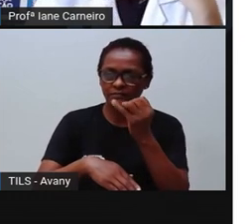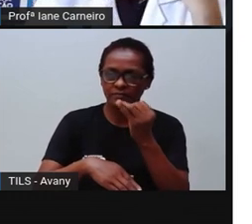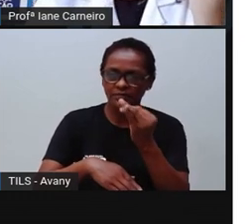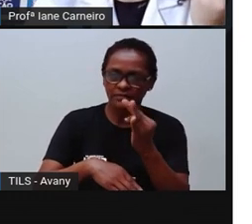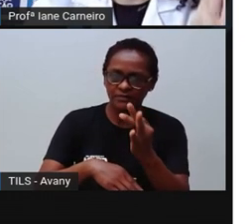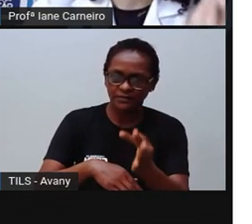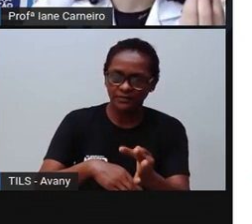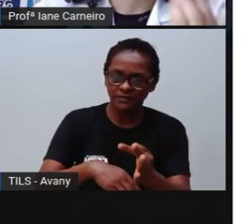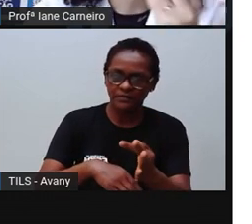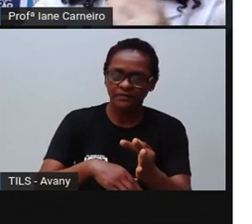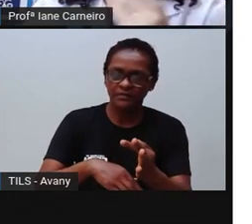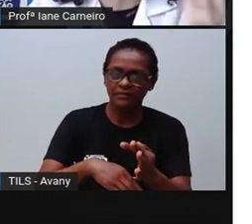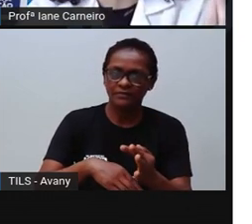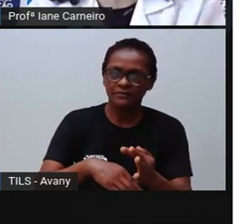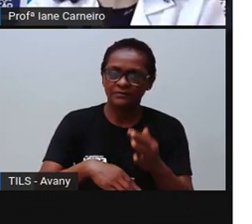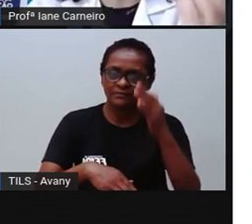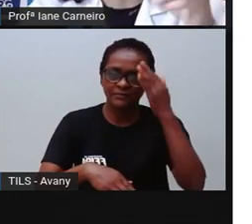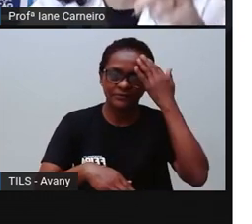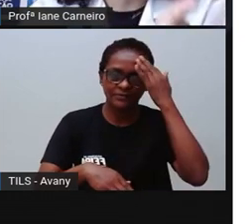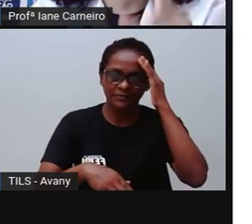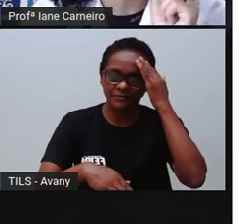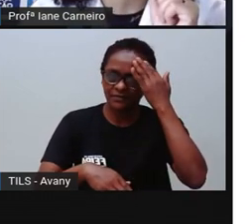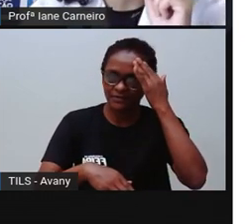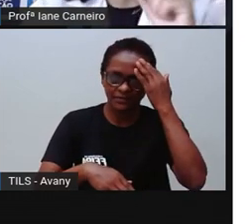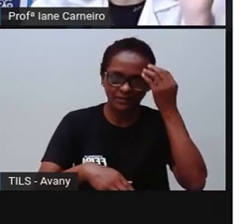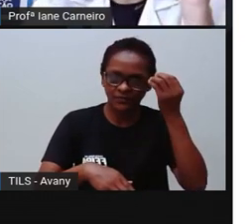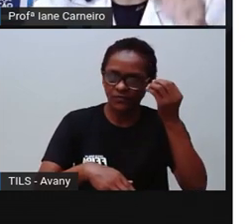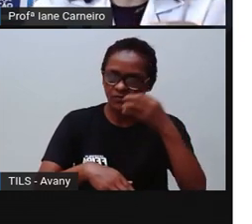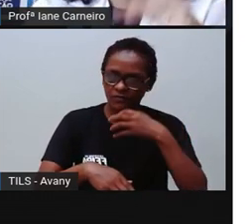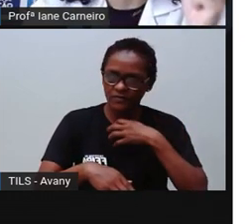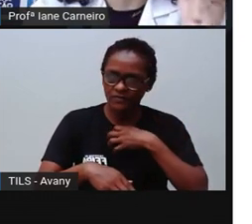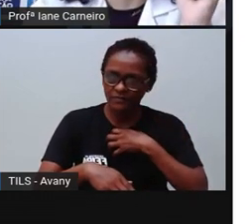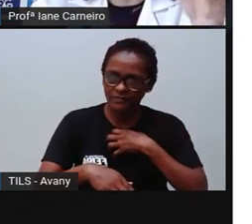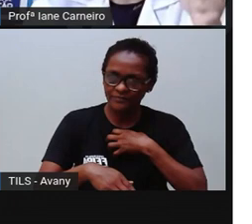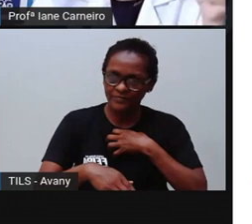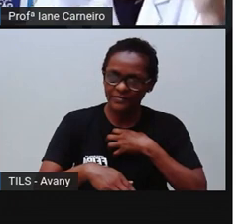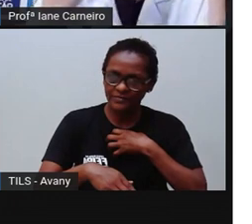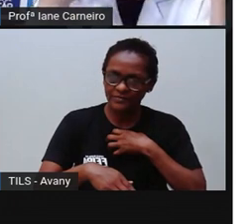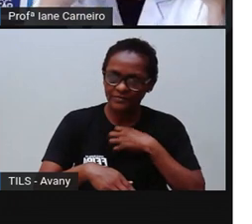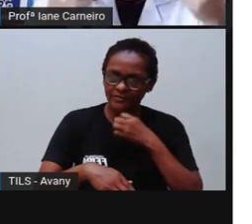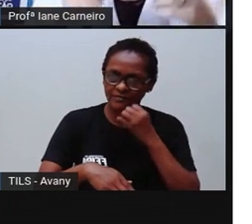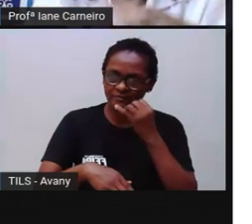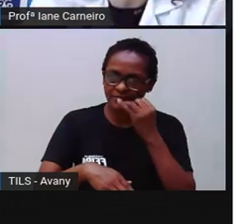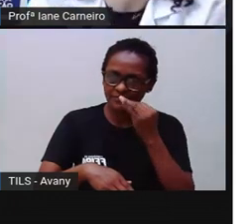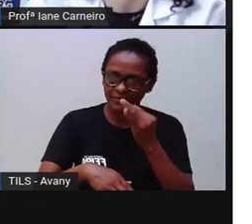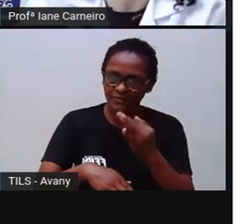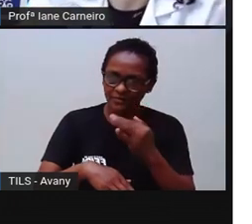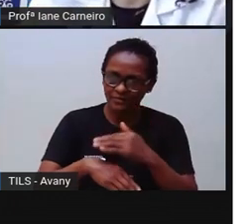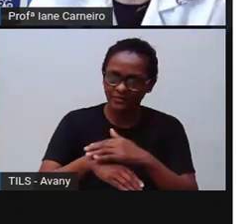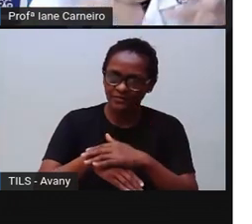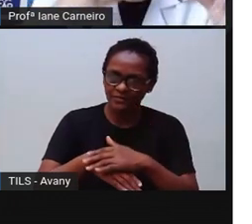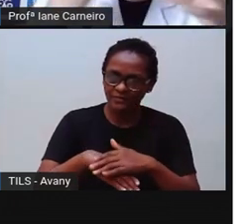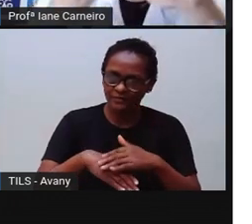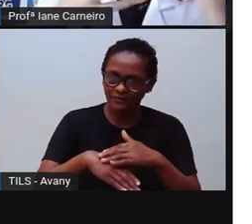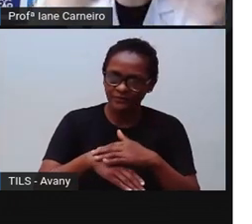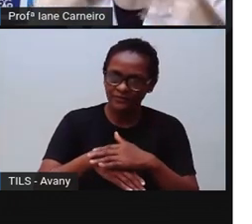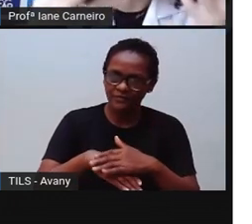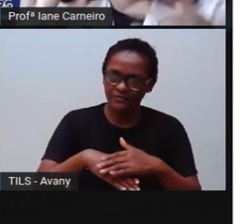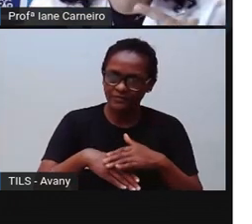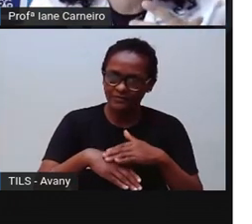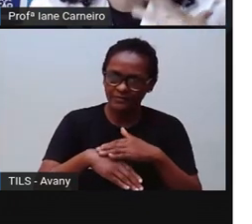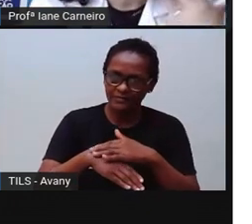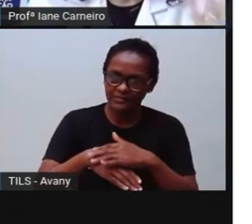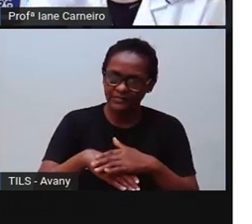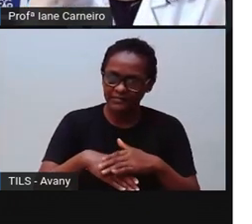né. E você pode tentar compreender como é que ele se sente e também falar com ele como você tá se sentindo. Então, quando vocês vão